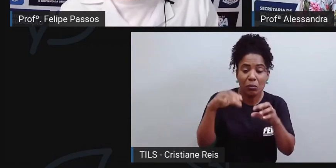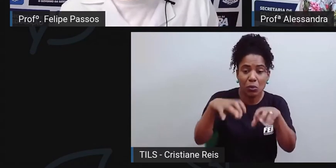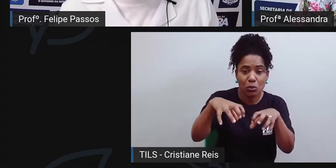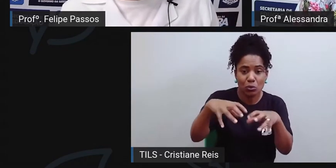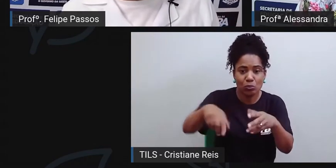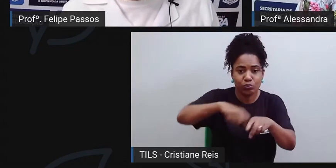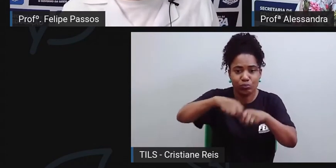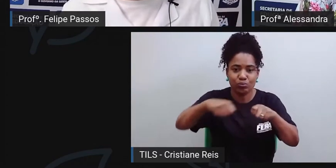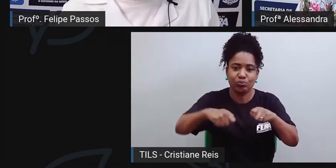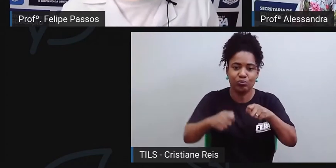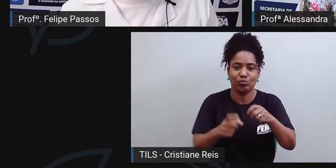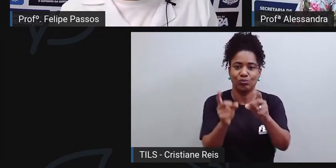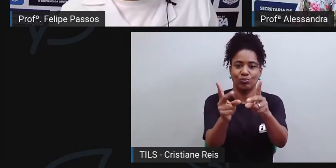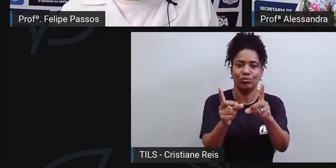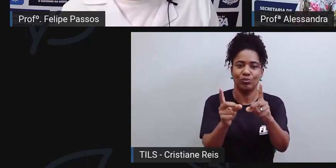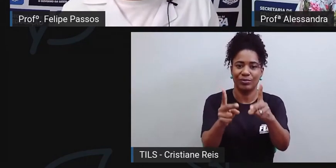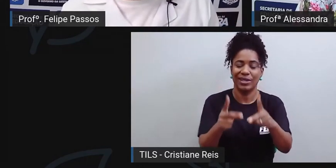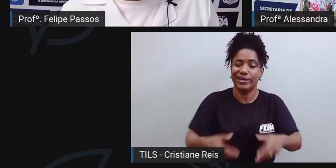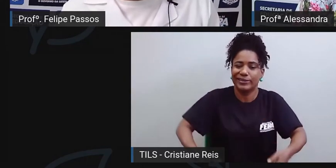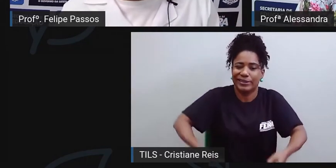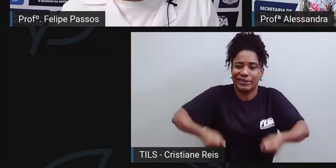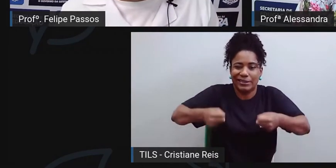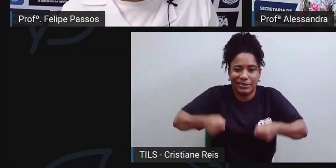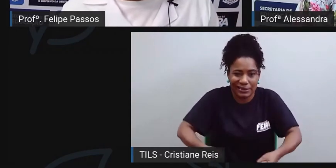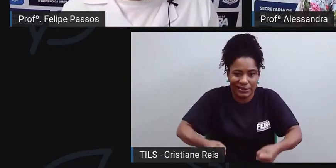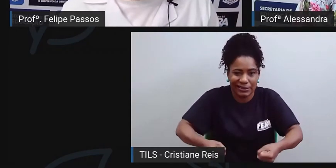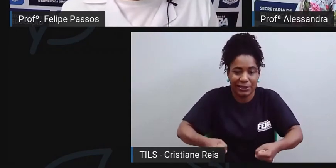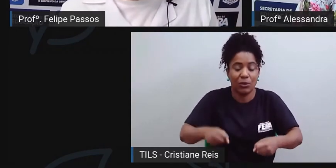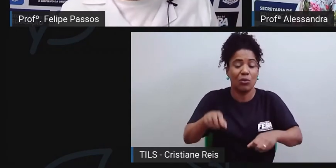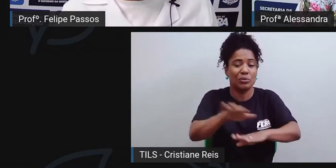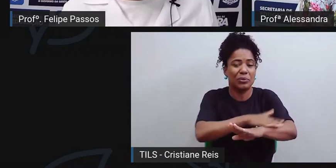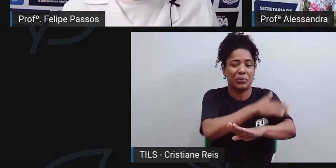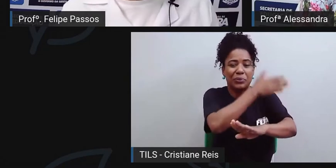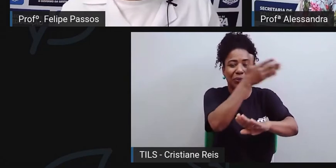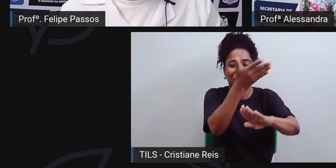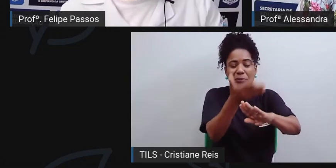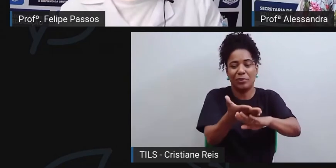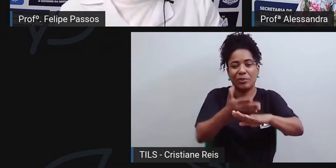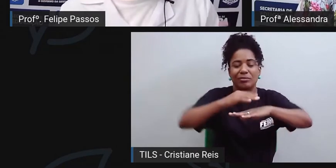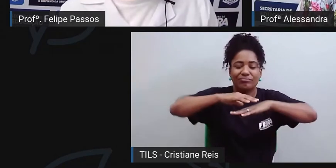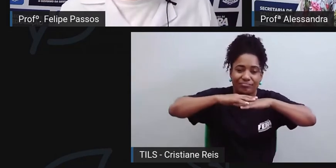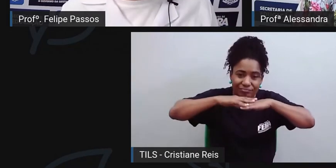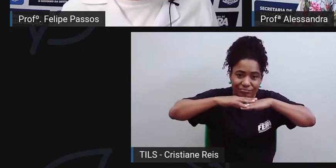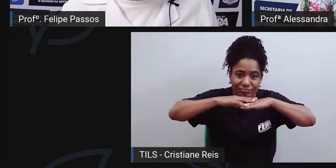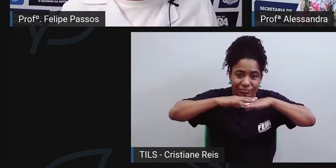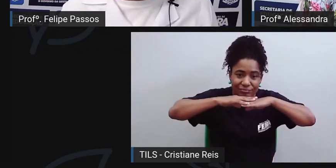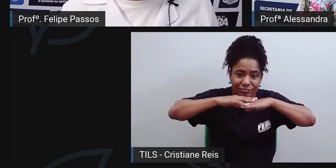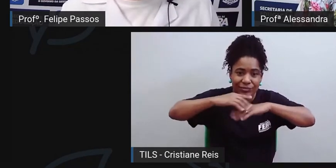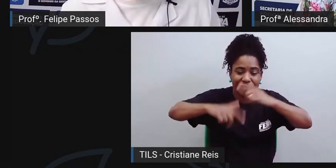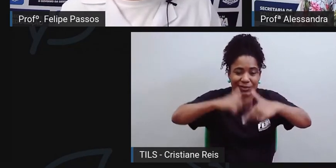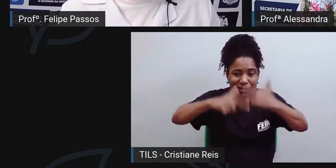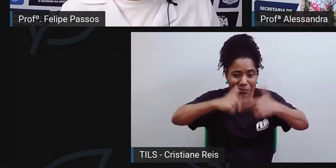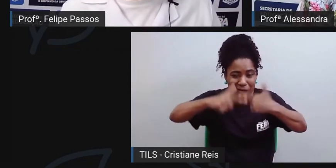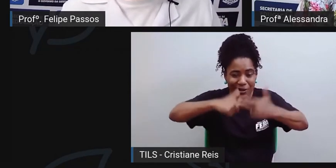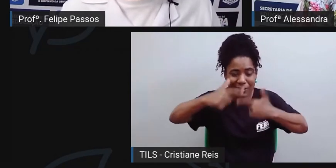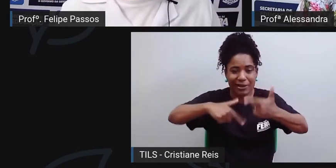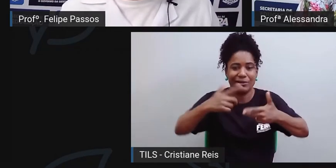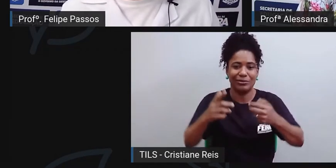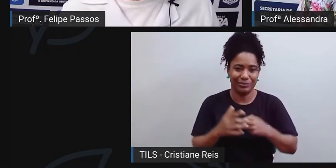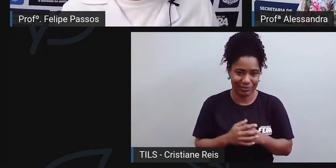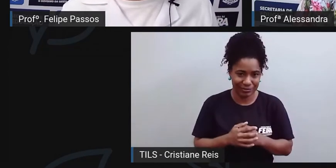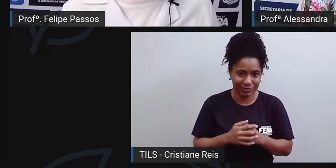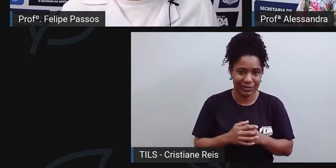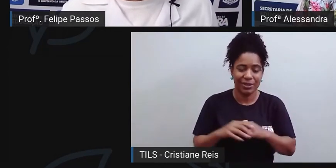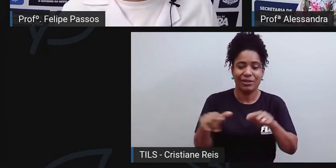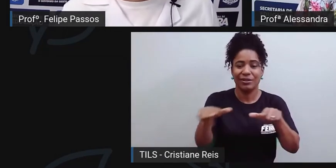às vezes, submetidas a cargas horárias, a uma carga horária muito extensa, uma condição de trabalho que é insalubre para os